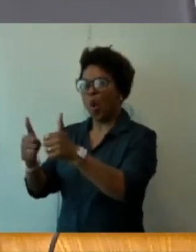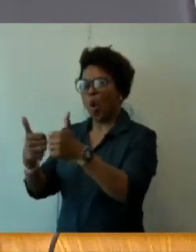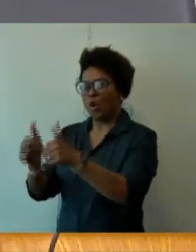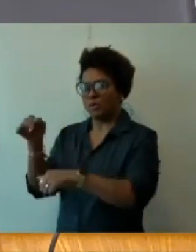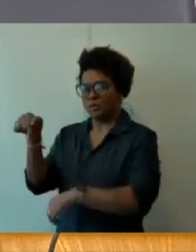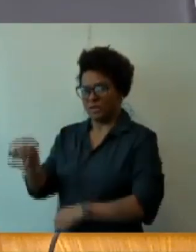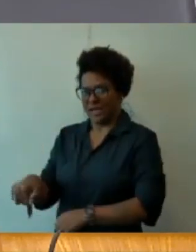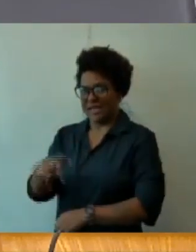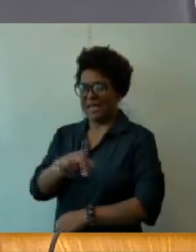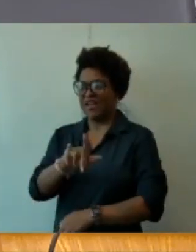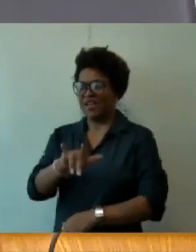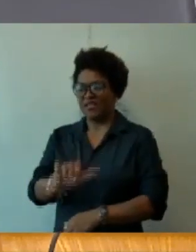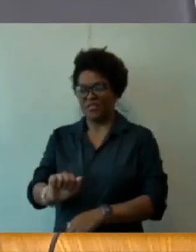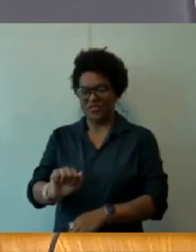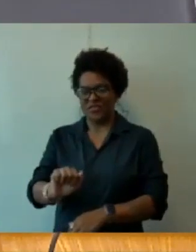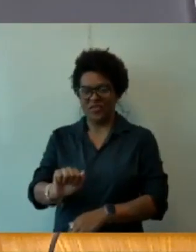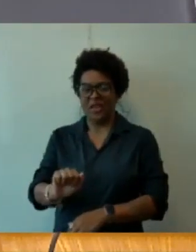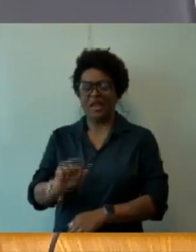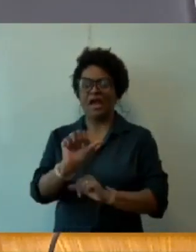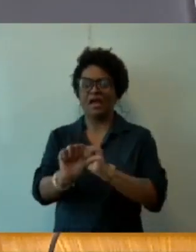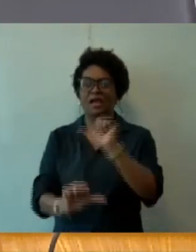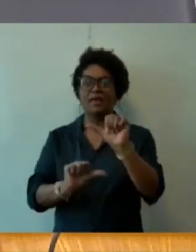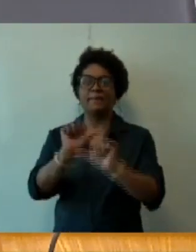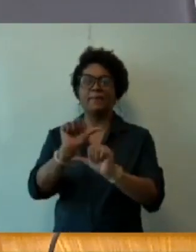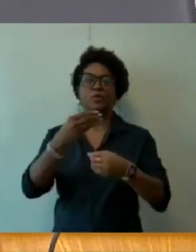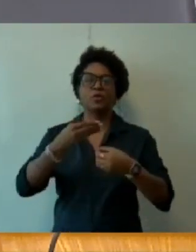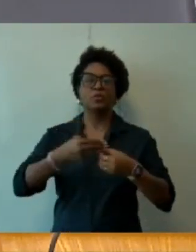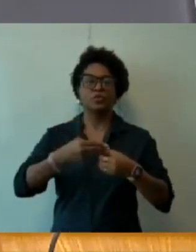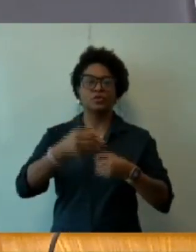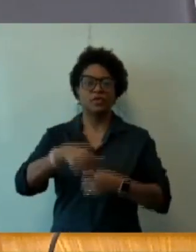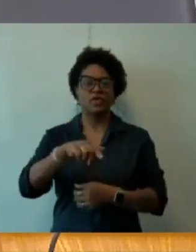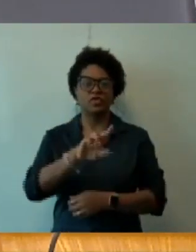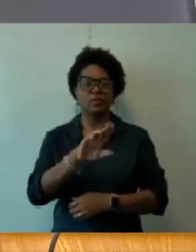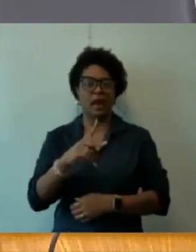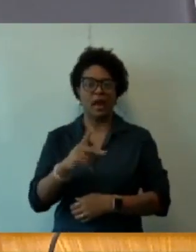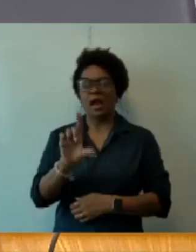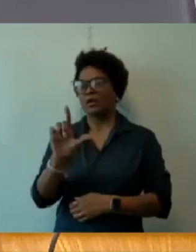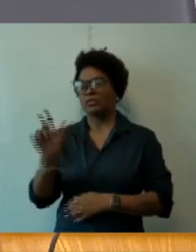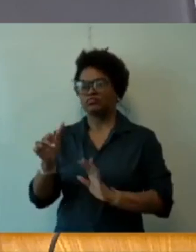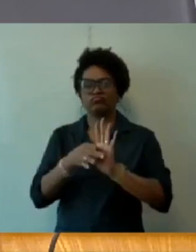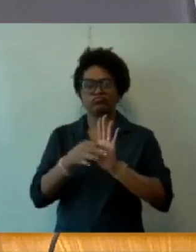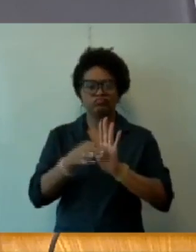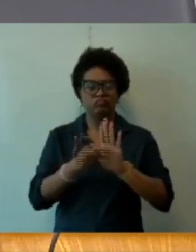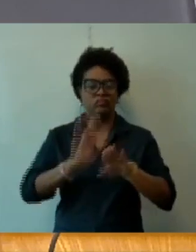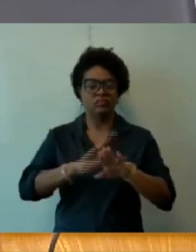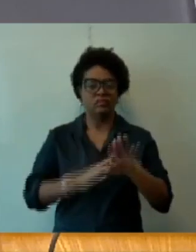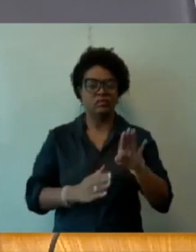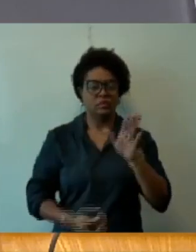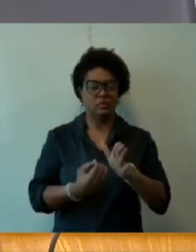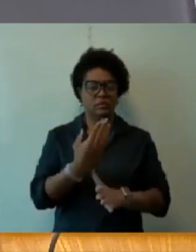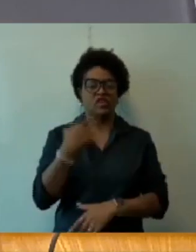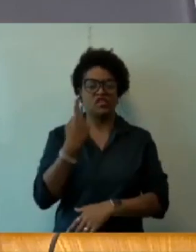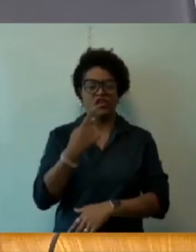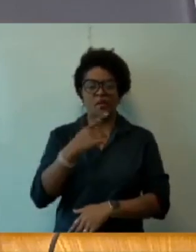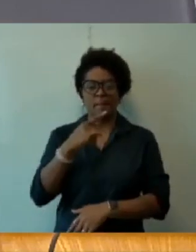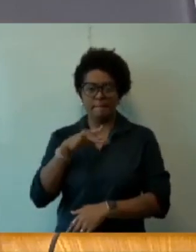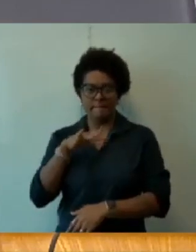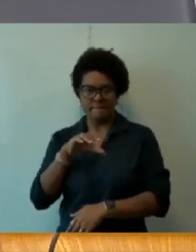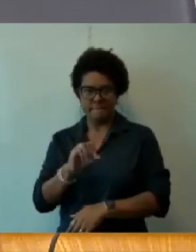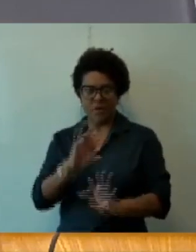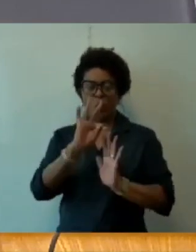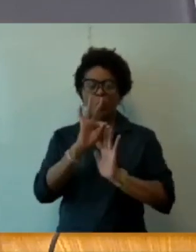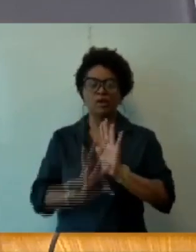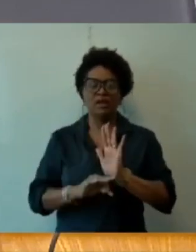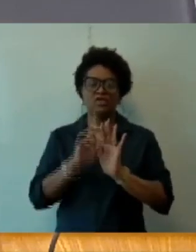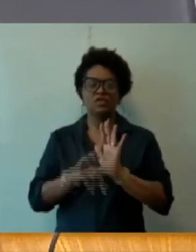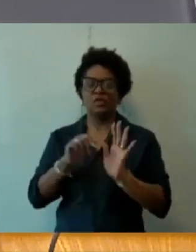alterais do município de Belo Horizonte e das outras providências. Autoria, vereador Preto, o relator, o vereador, Fernanda Pereira Altué, a conclusão